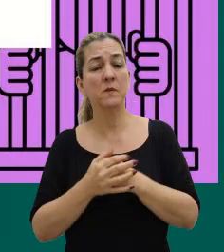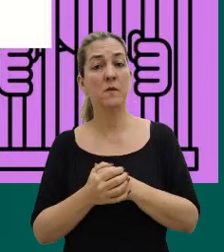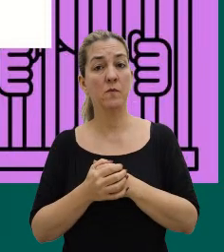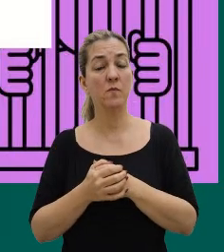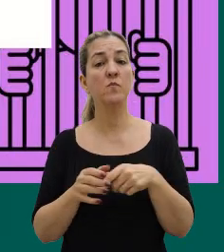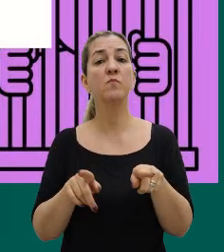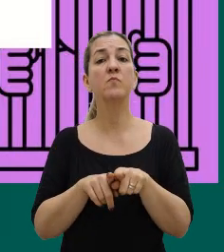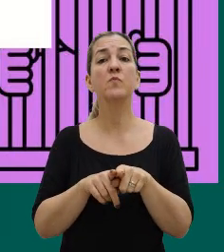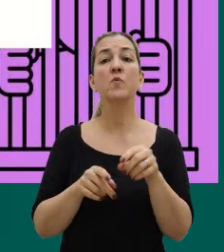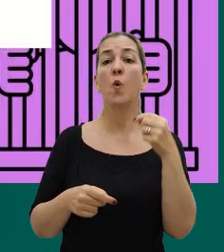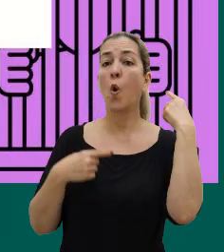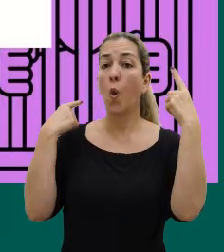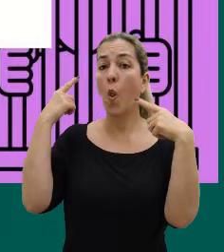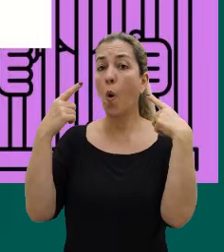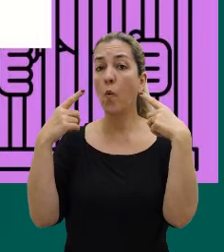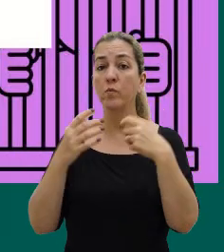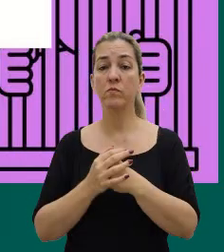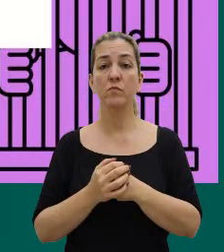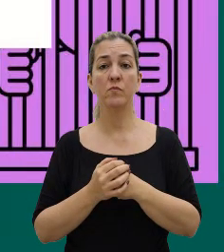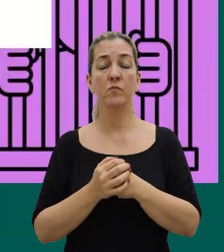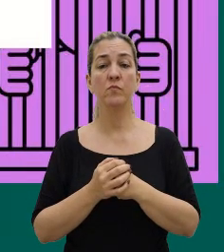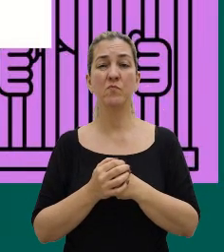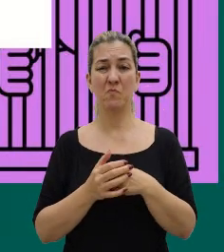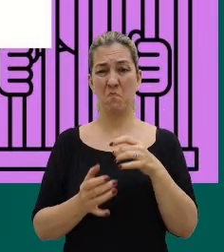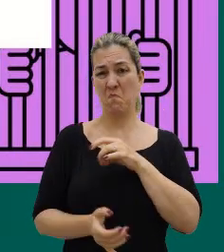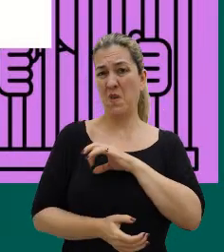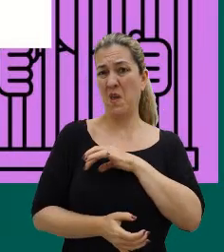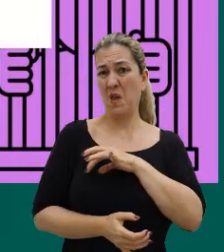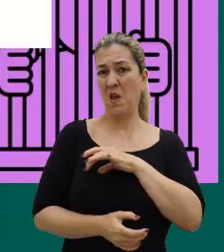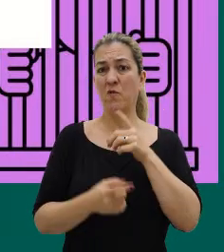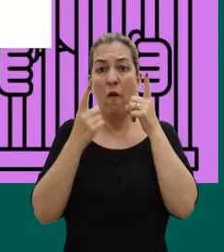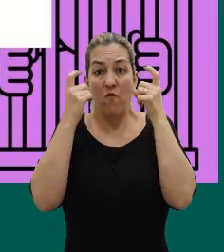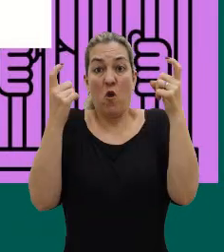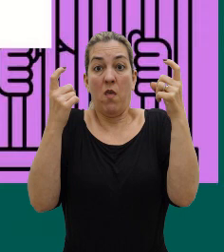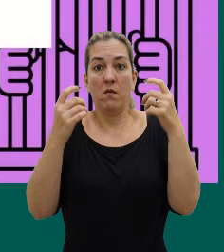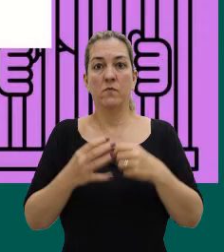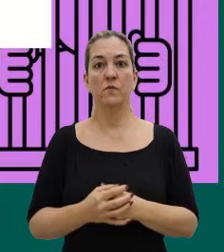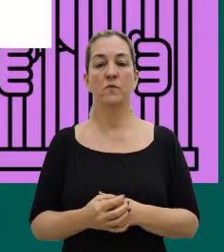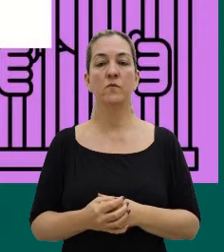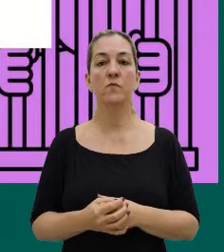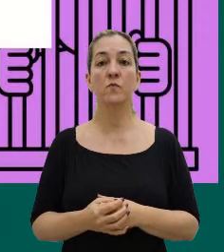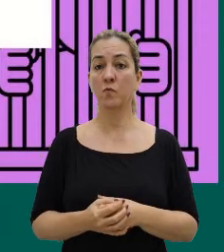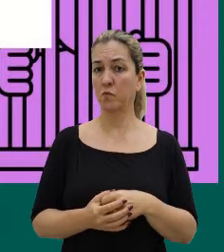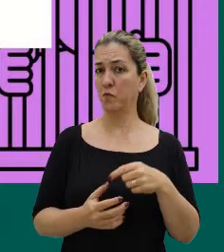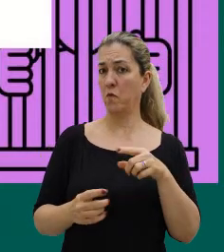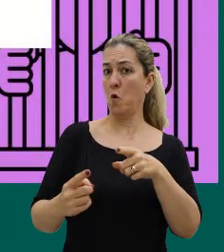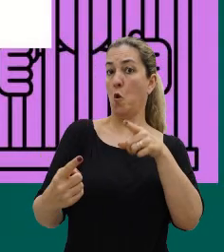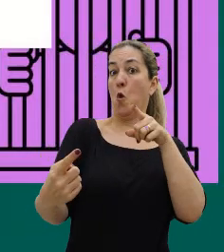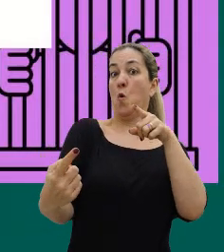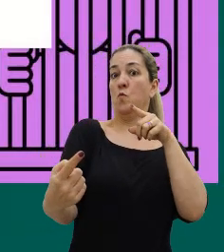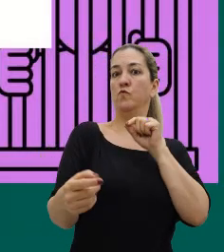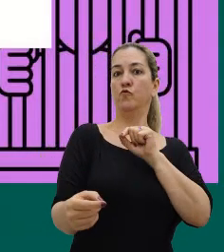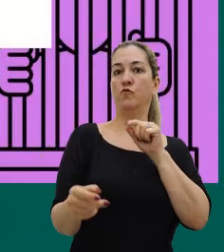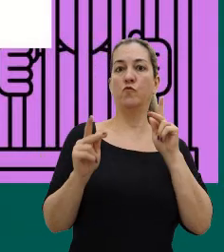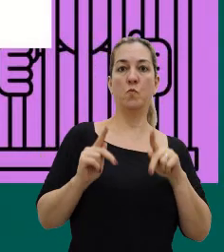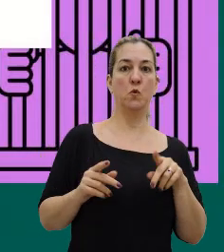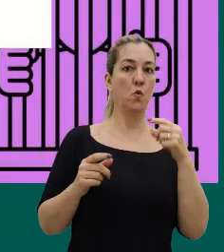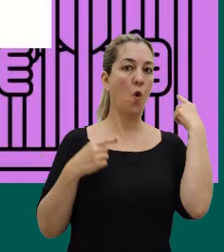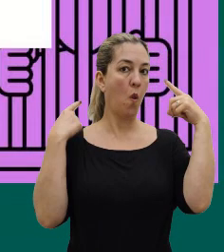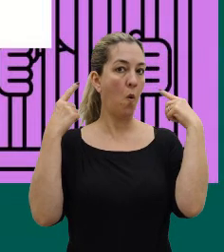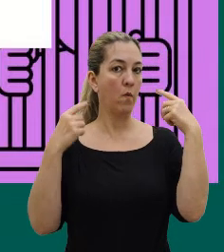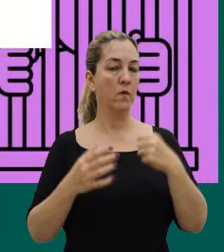percepção de que o louco, ele traz medo, ele é violento, né, tem que ficar longe de uma pessoa louca,